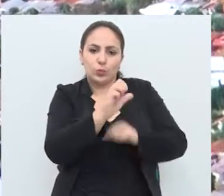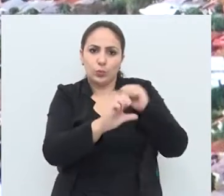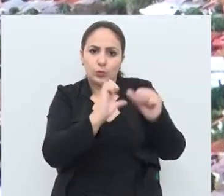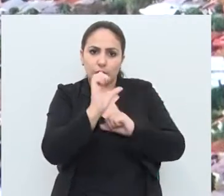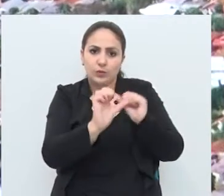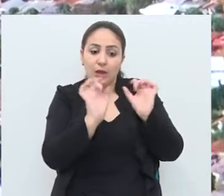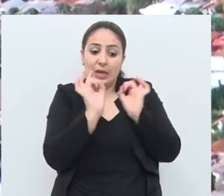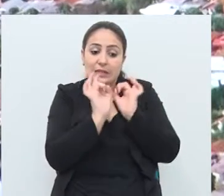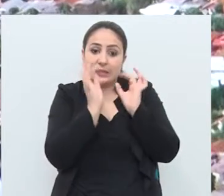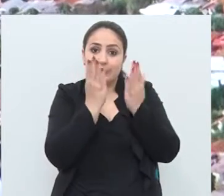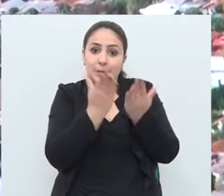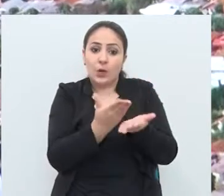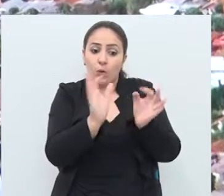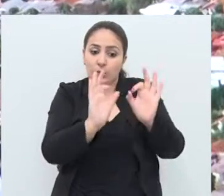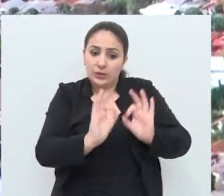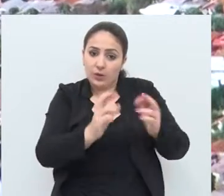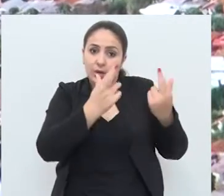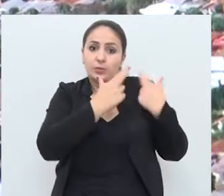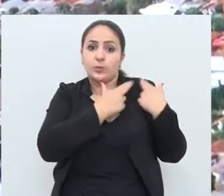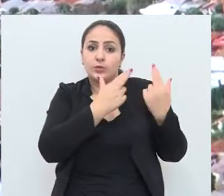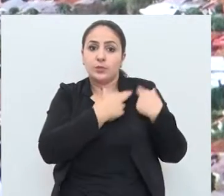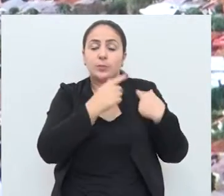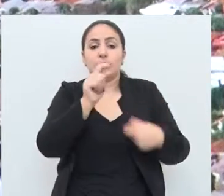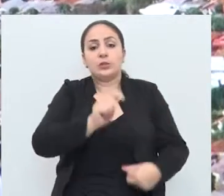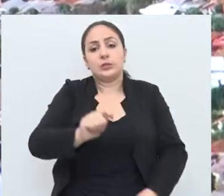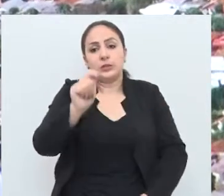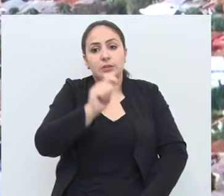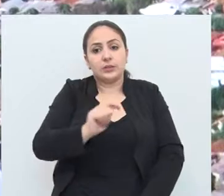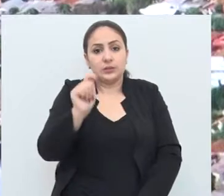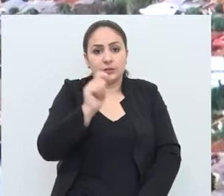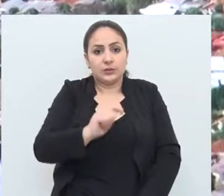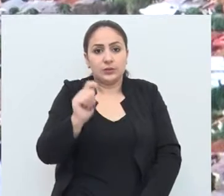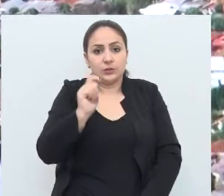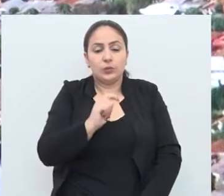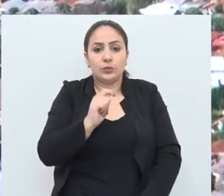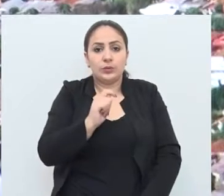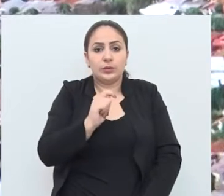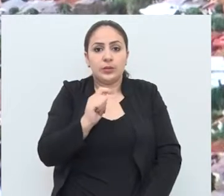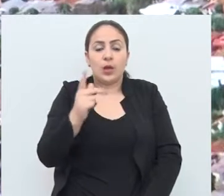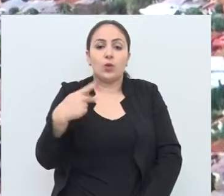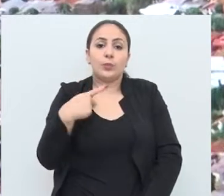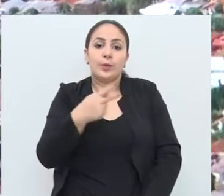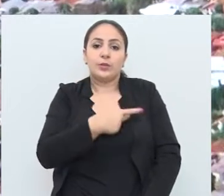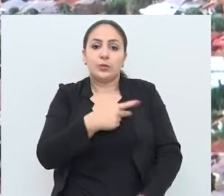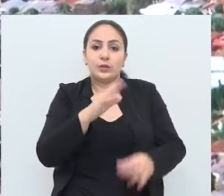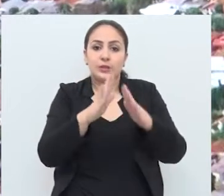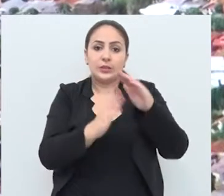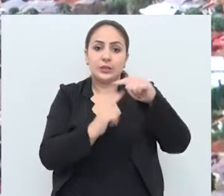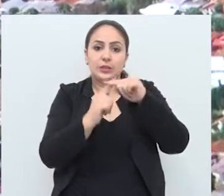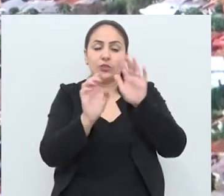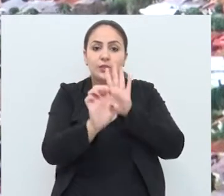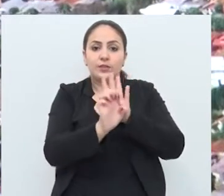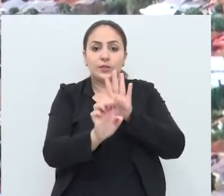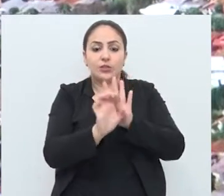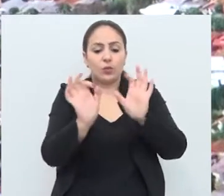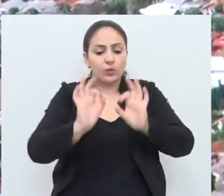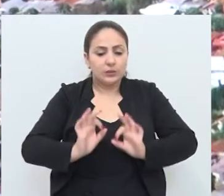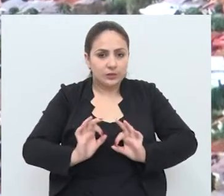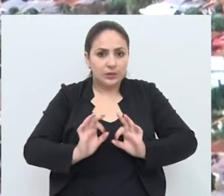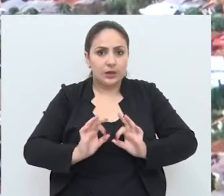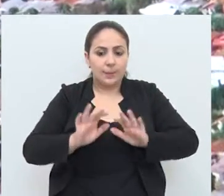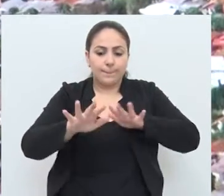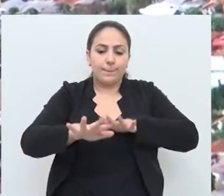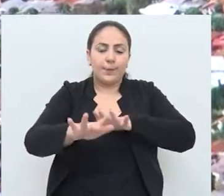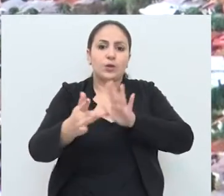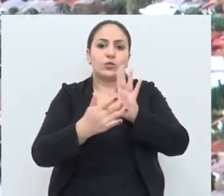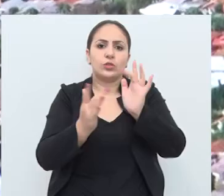especificamente a organização para a Associação dos Ministros e Pastores da Igreja Evangélica, que vão organizar a